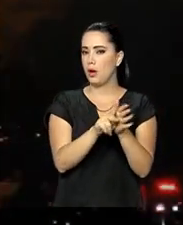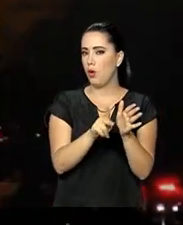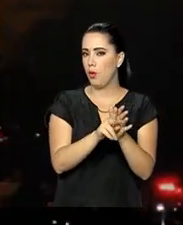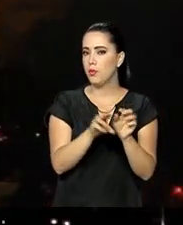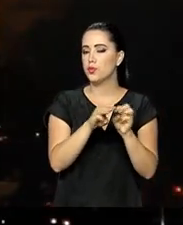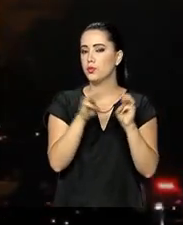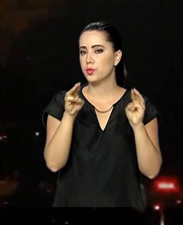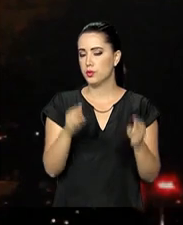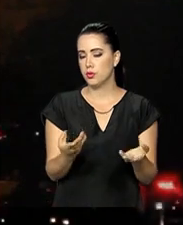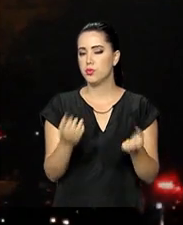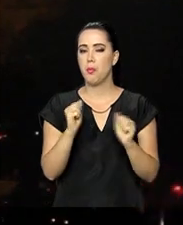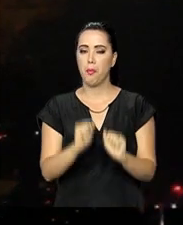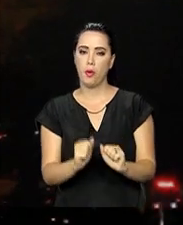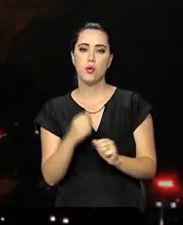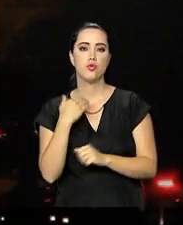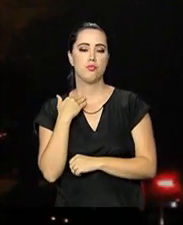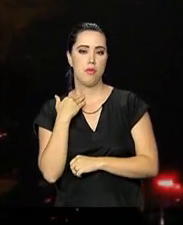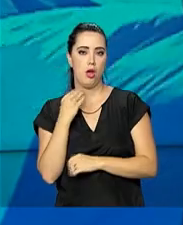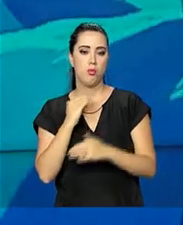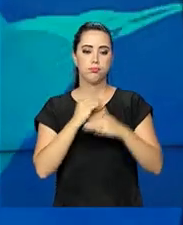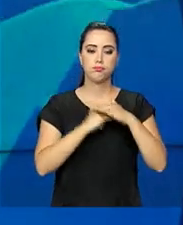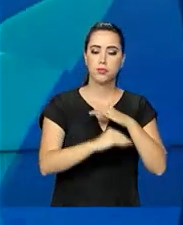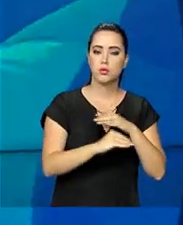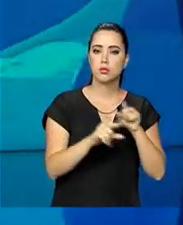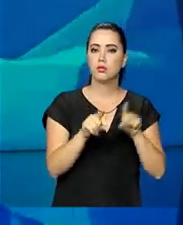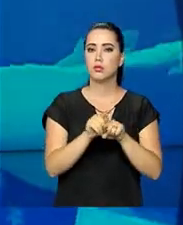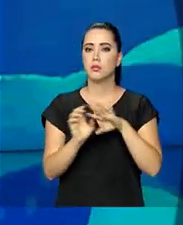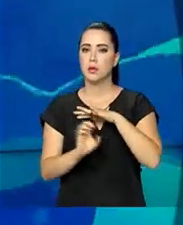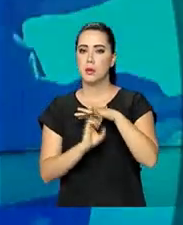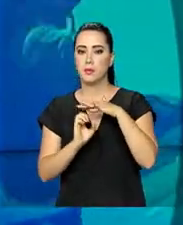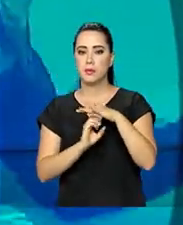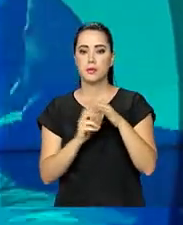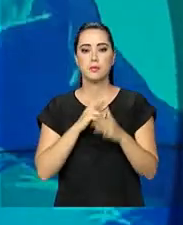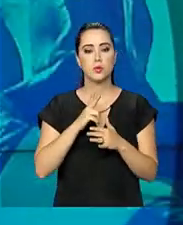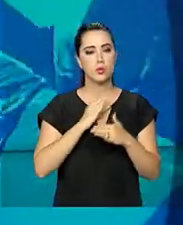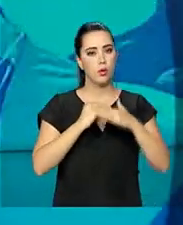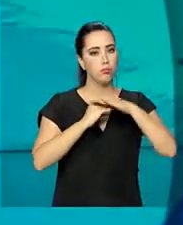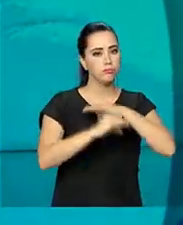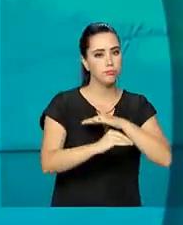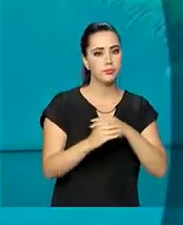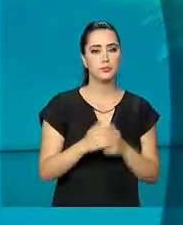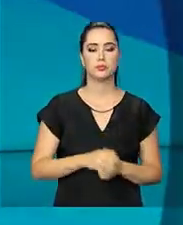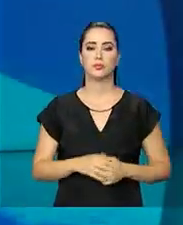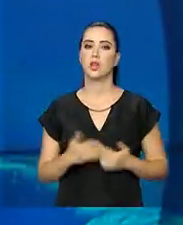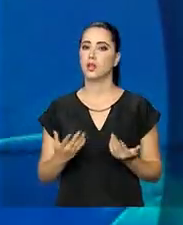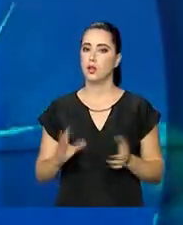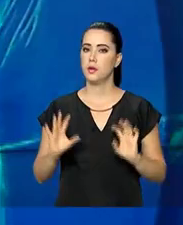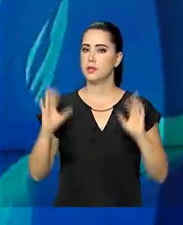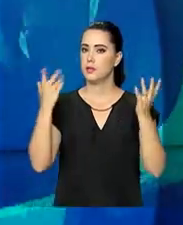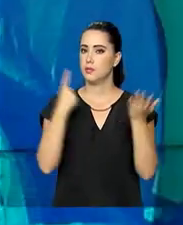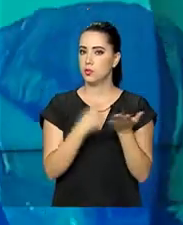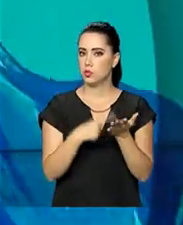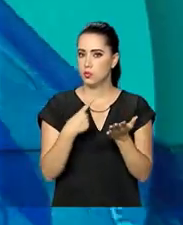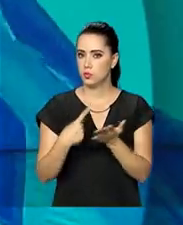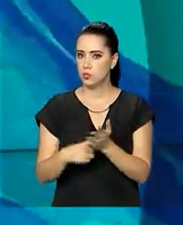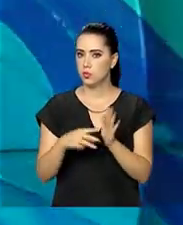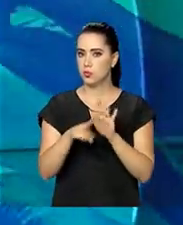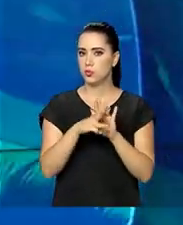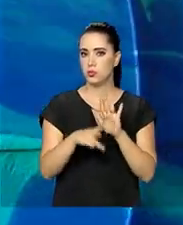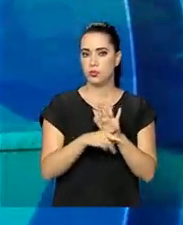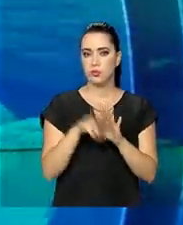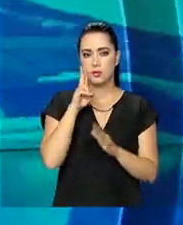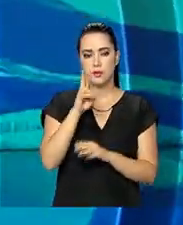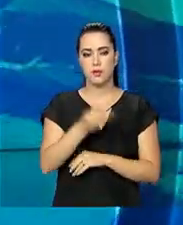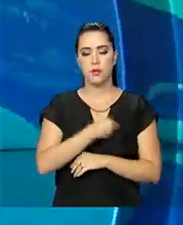bancos e empresas privadas. E a cerimônia de assinatura das medidas provisórias você acompanha ao vivo aqui na